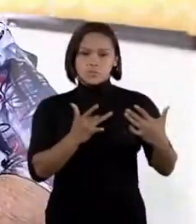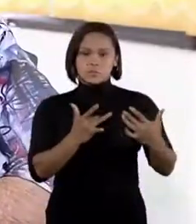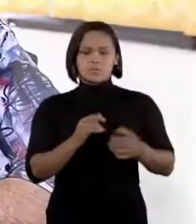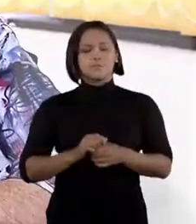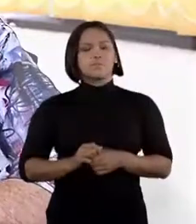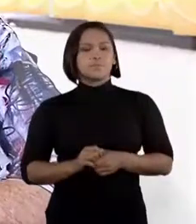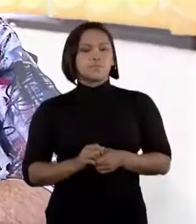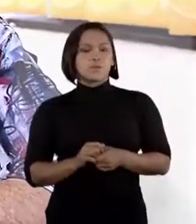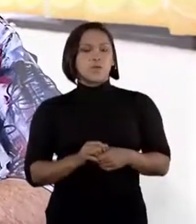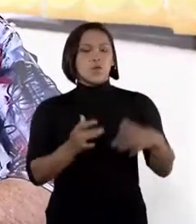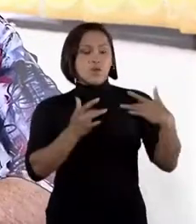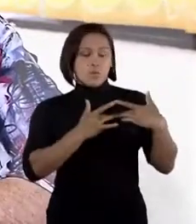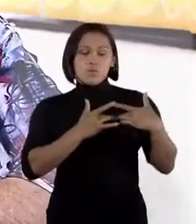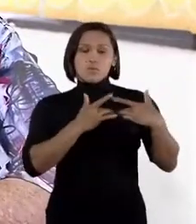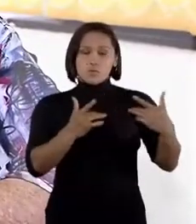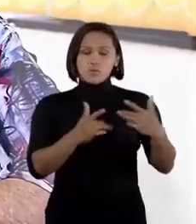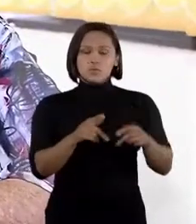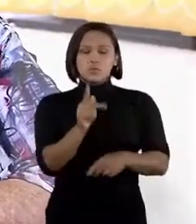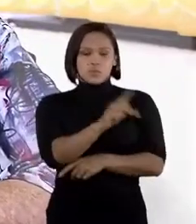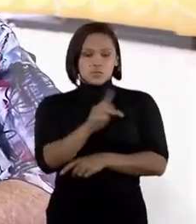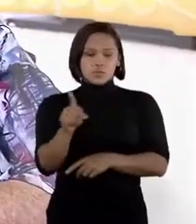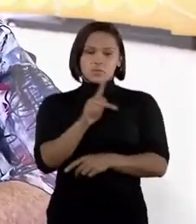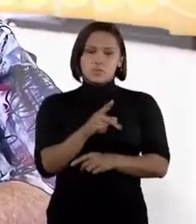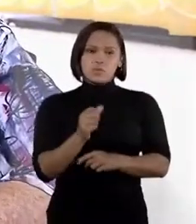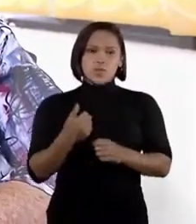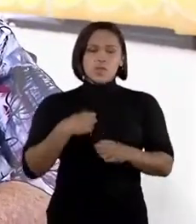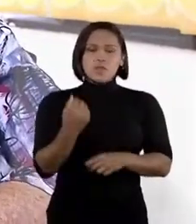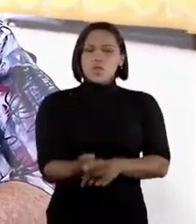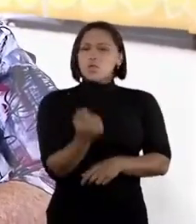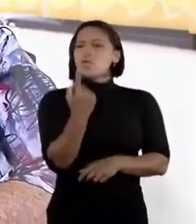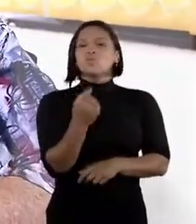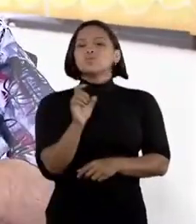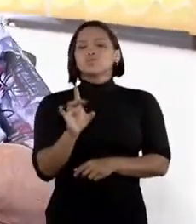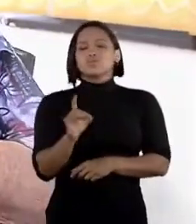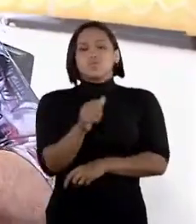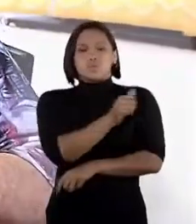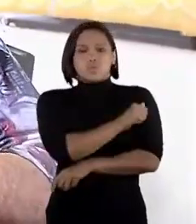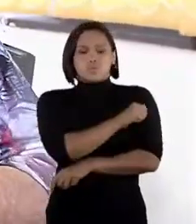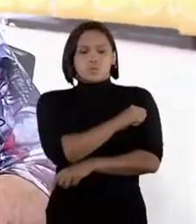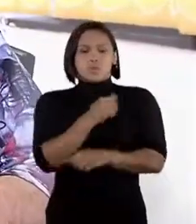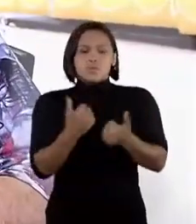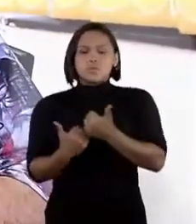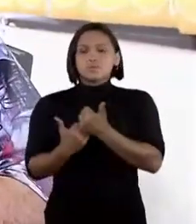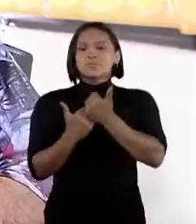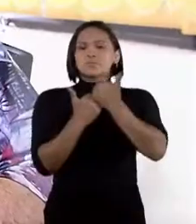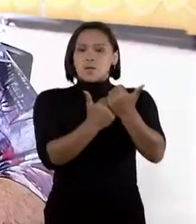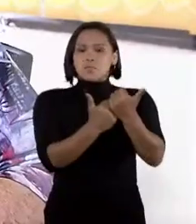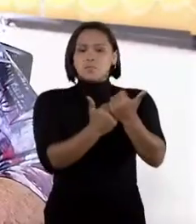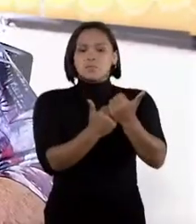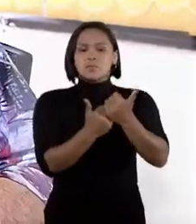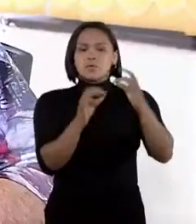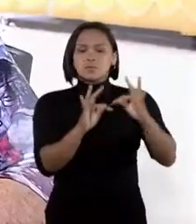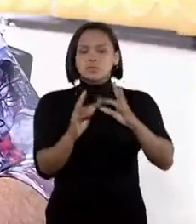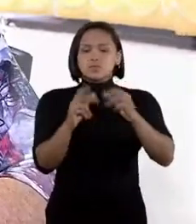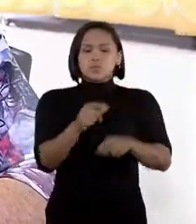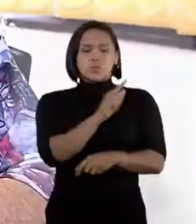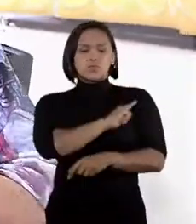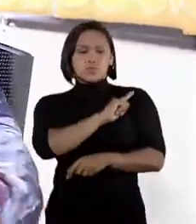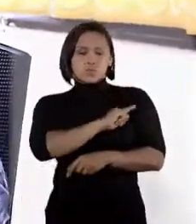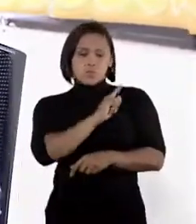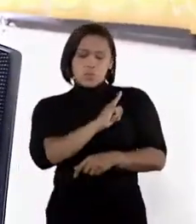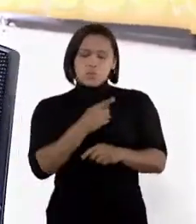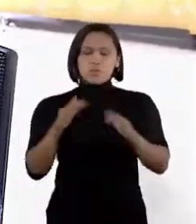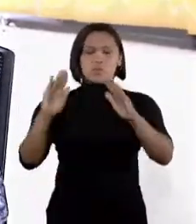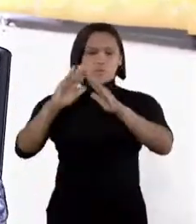educador social voluntário, ele não é exclusivo do aluno. Ele é para dar um suporte ao gestor. O gestor da